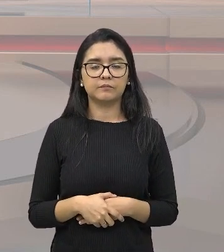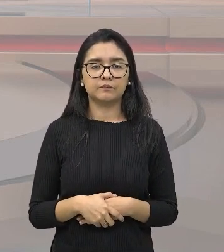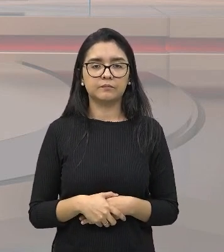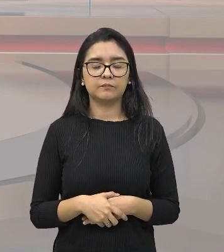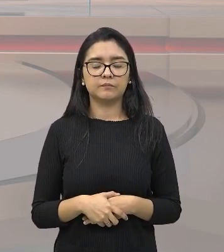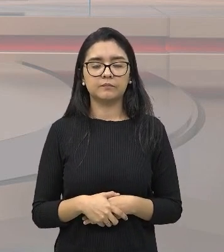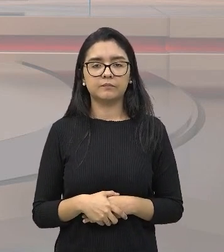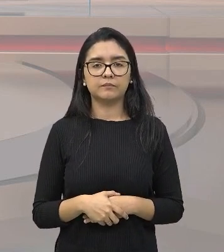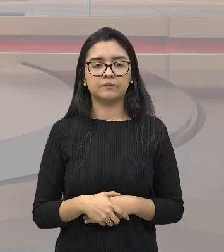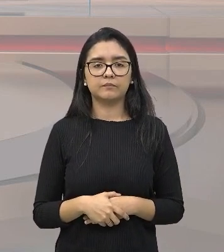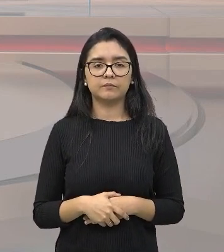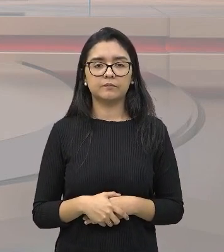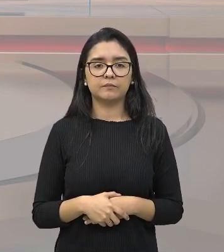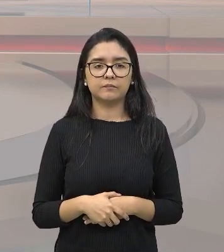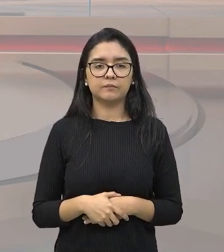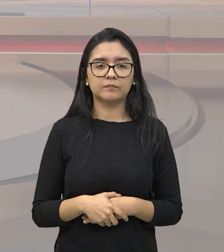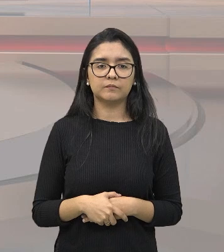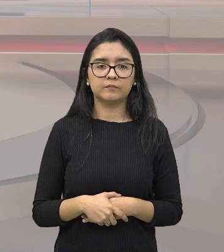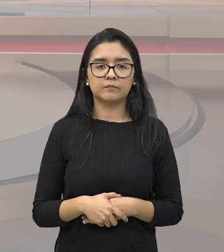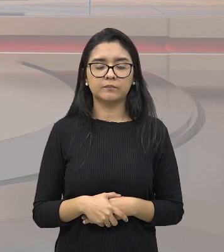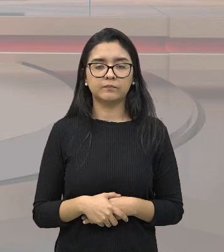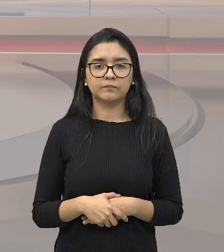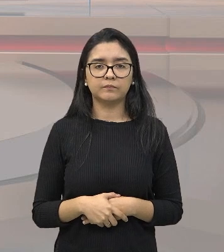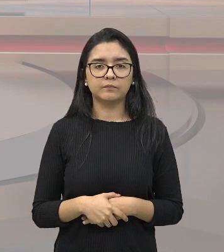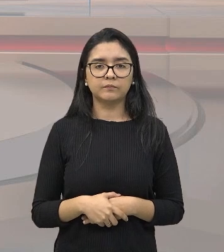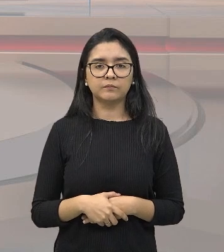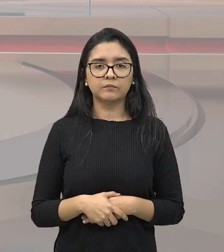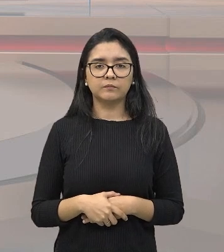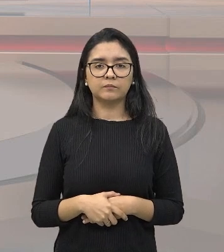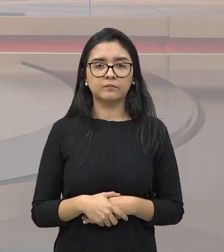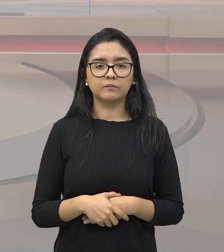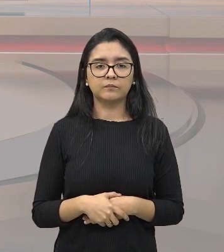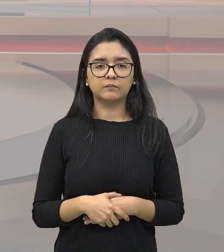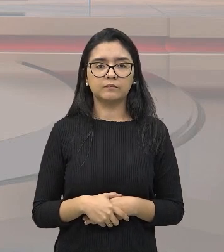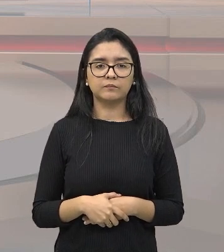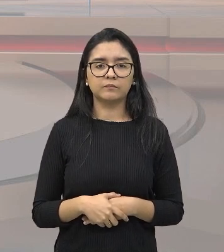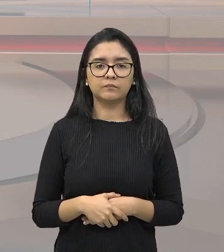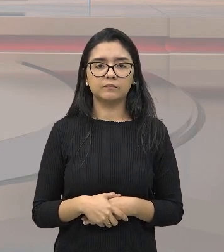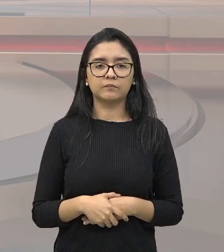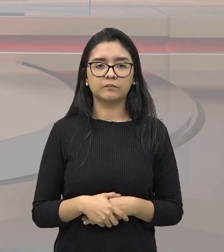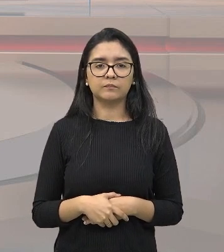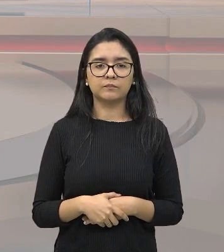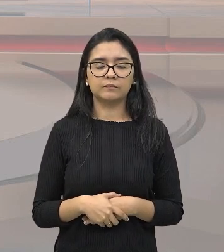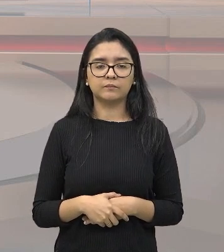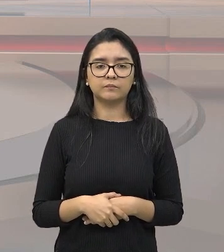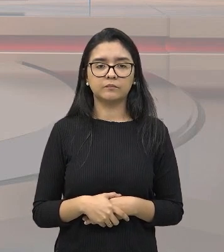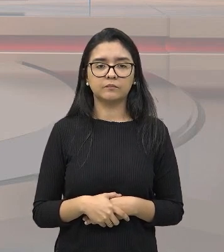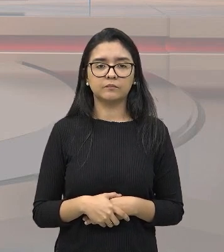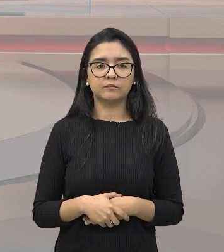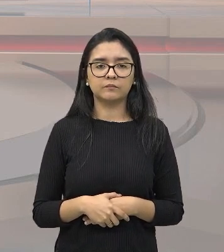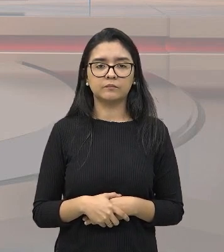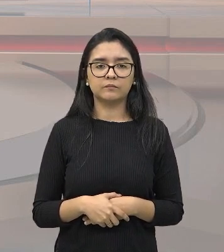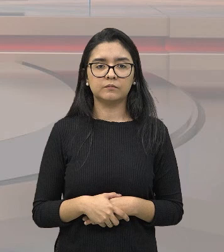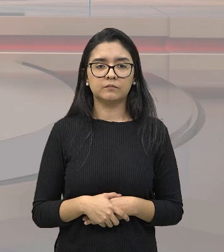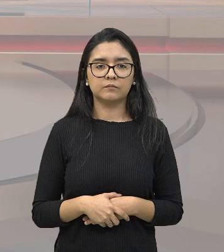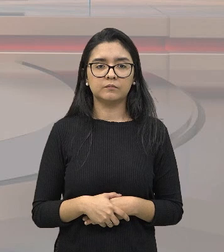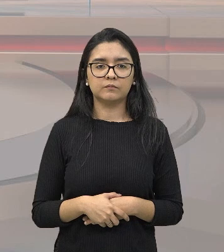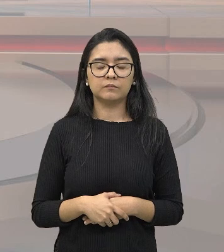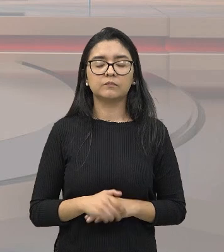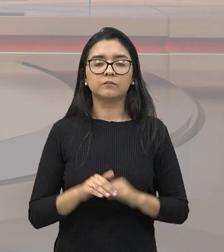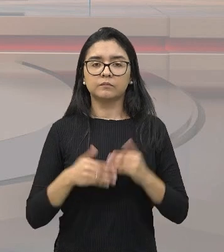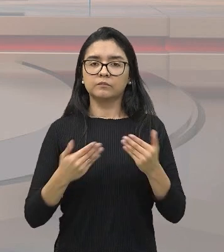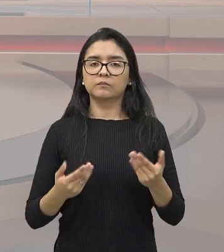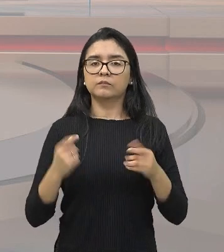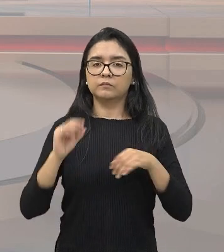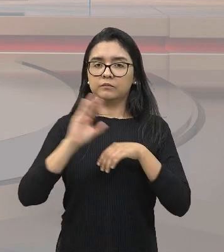a a composição, como eu vou colocar, não, a redação, melhor esse termo, a redação da Constituição